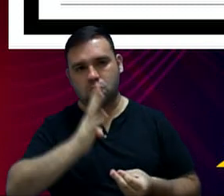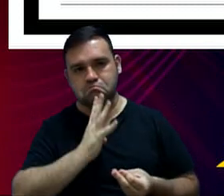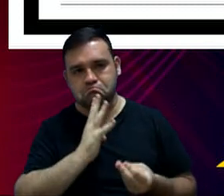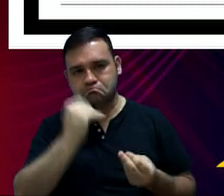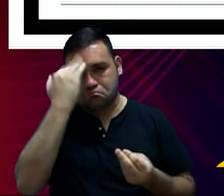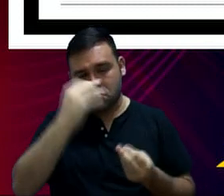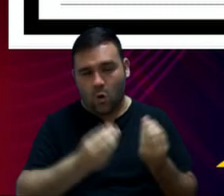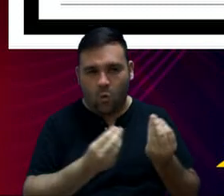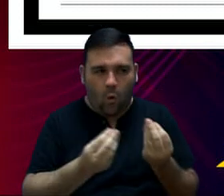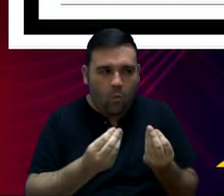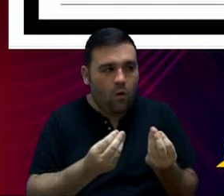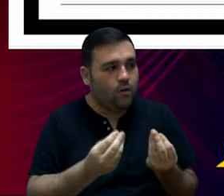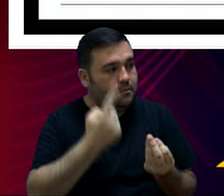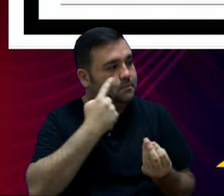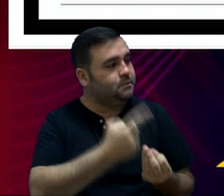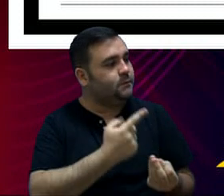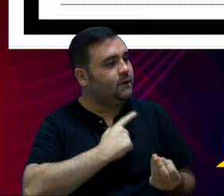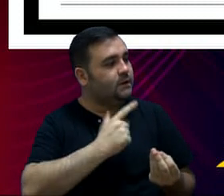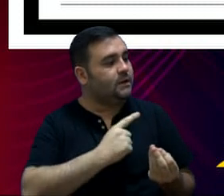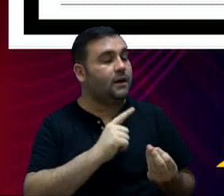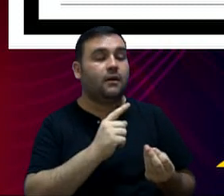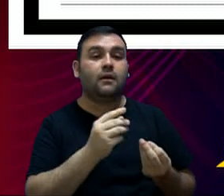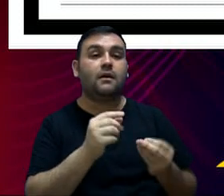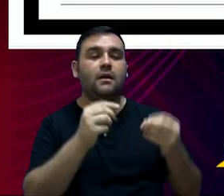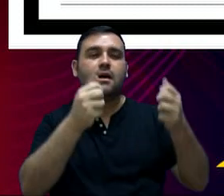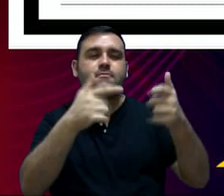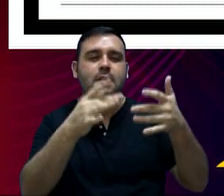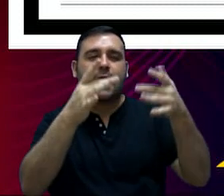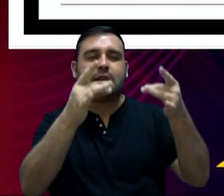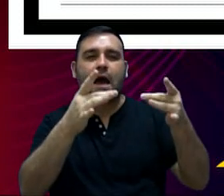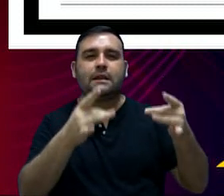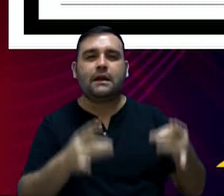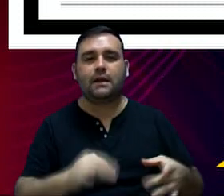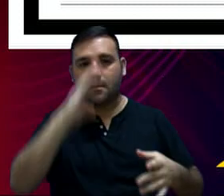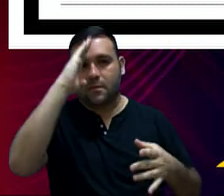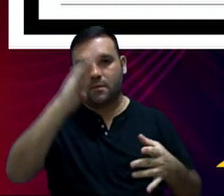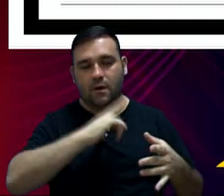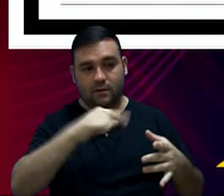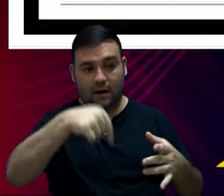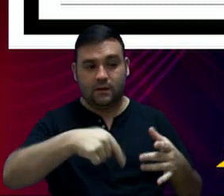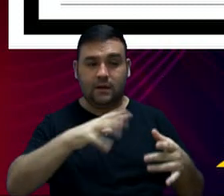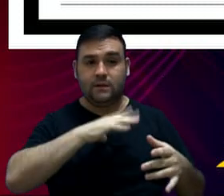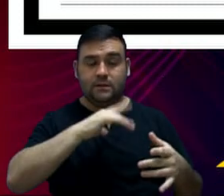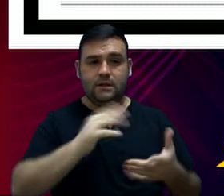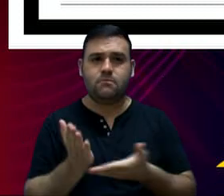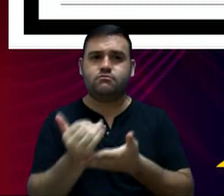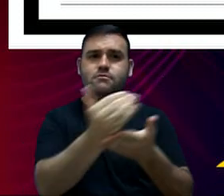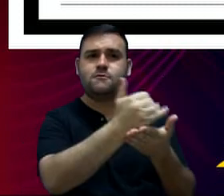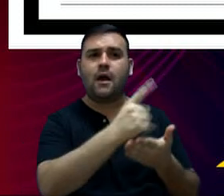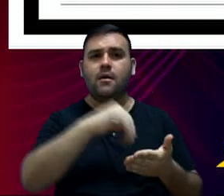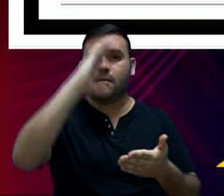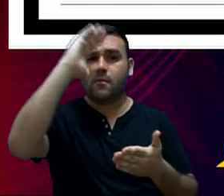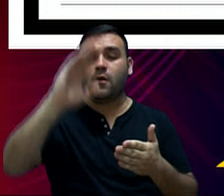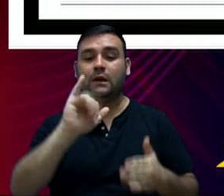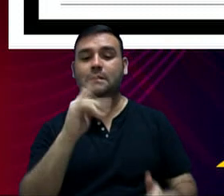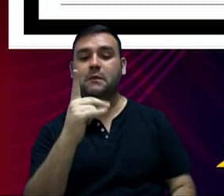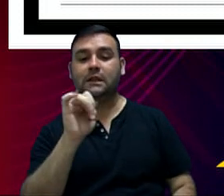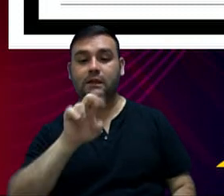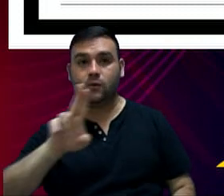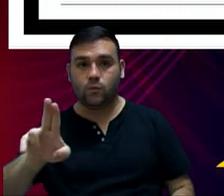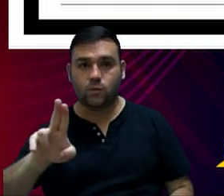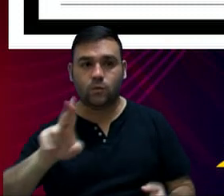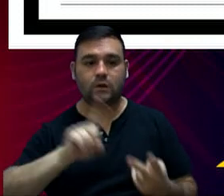pouco mais de detalhamento, nós trouxemos aí as principais receitas do município, sendo elas o IPTU,